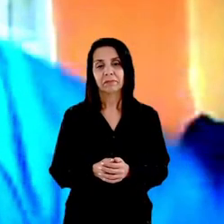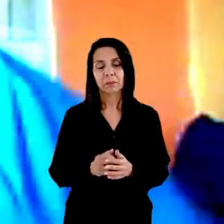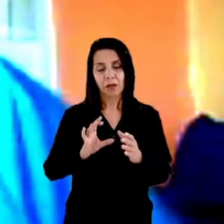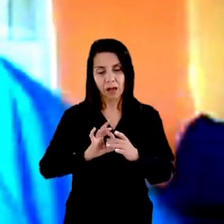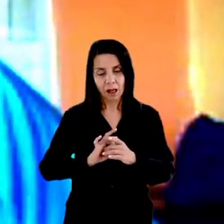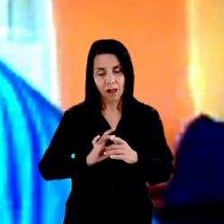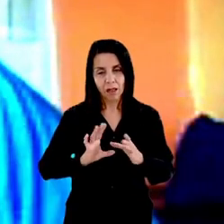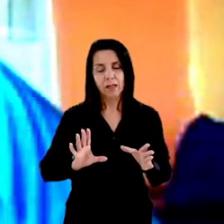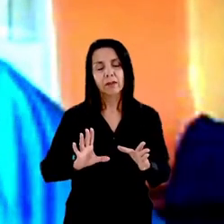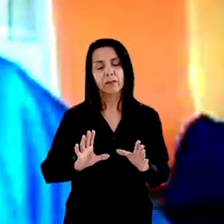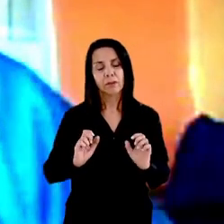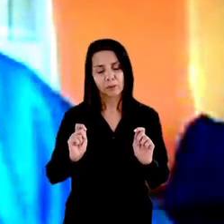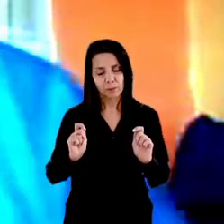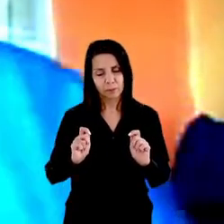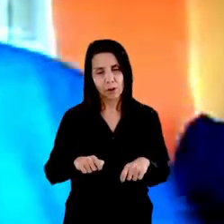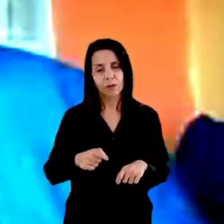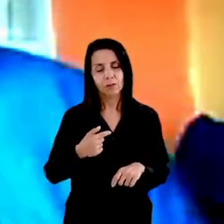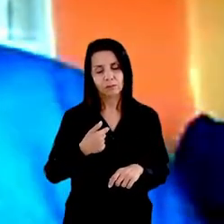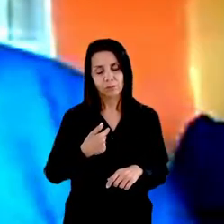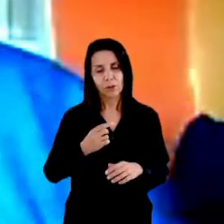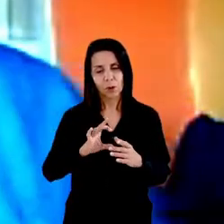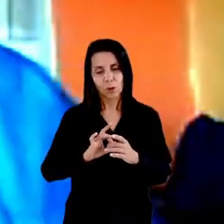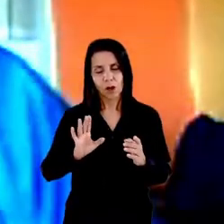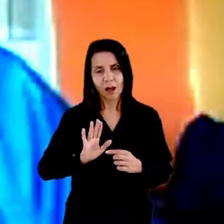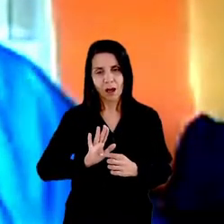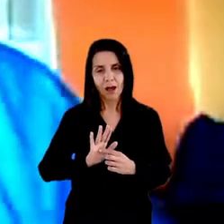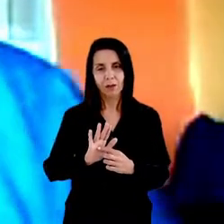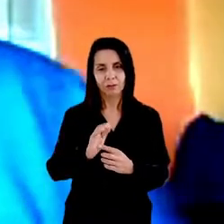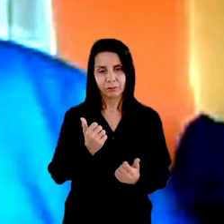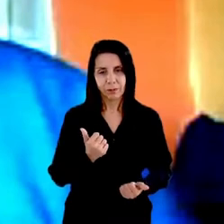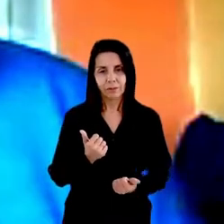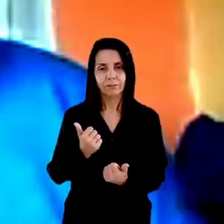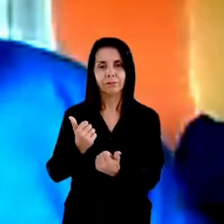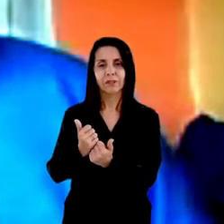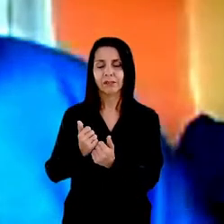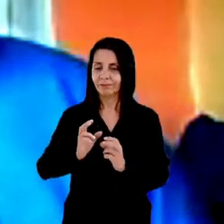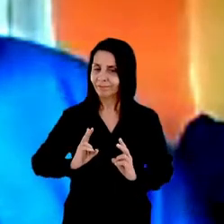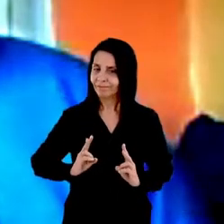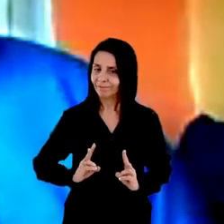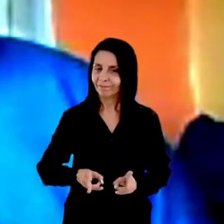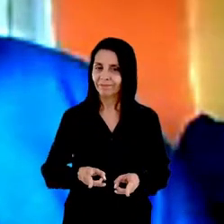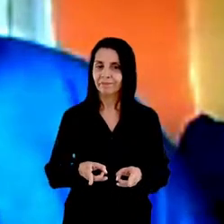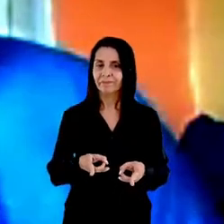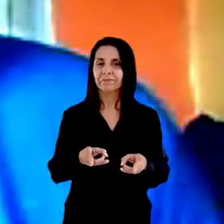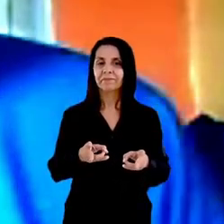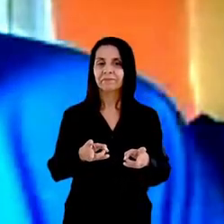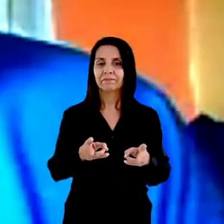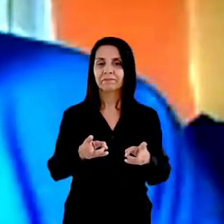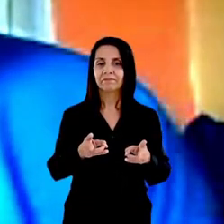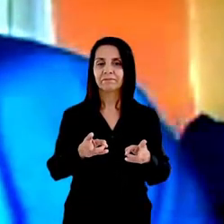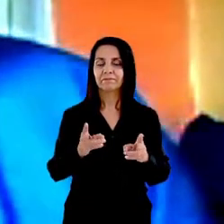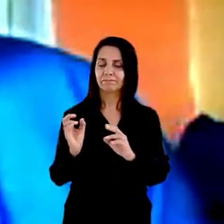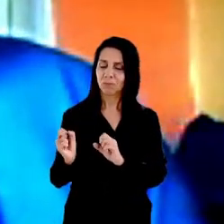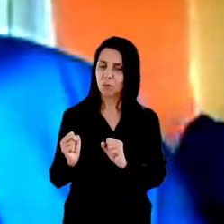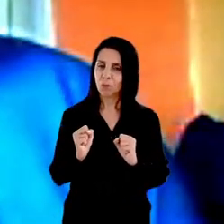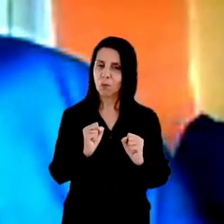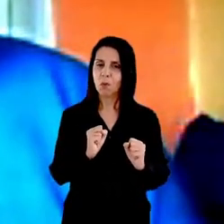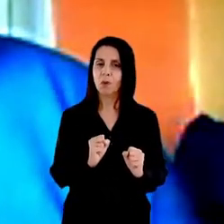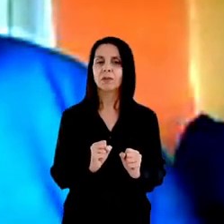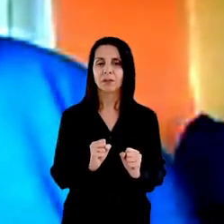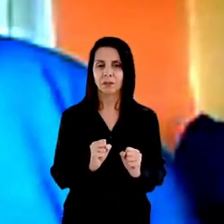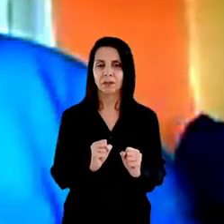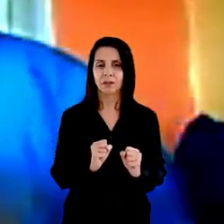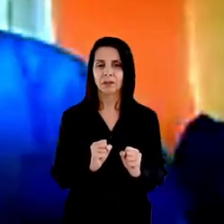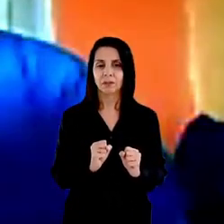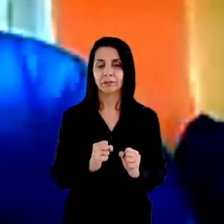contar sempre com a gente nesse processo de construção coletiva progressista de empoderamento e de emancipação